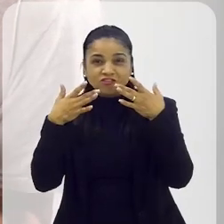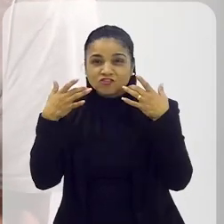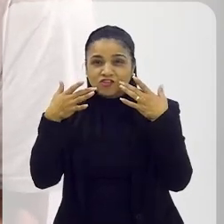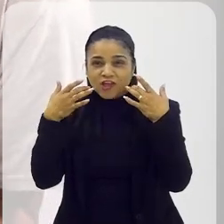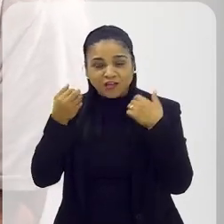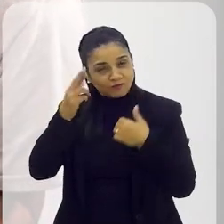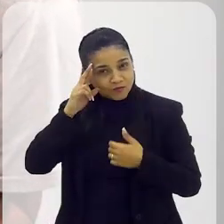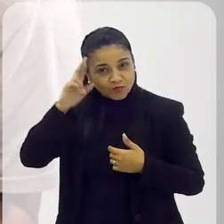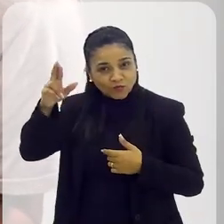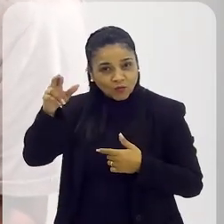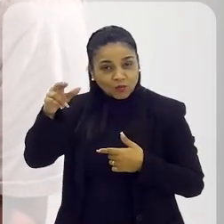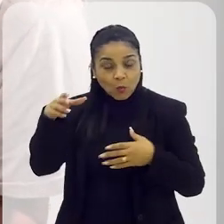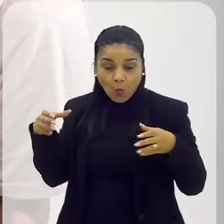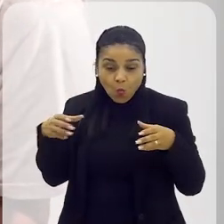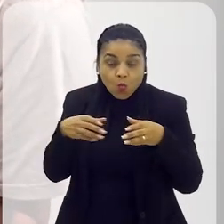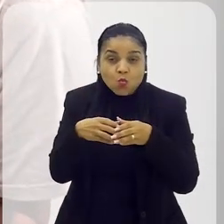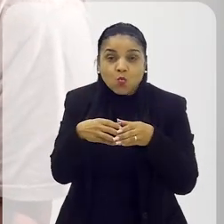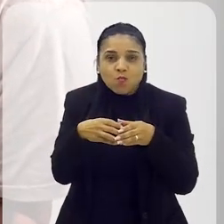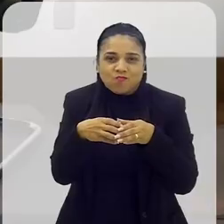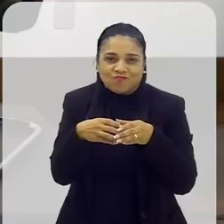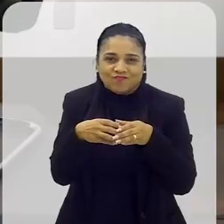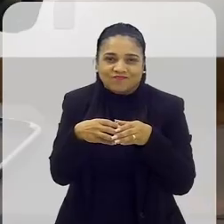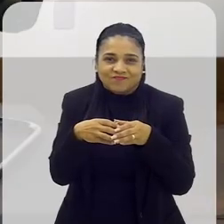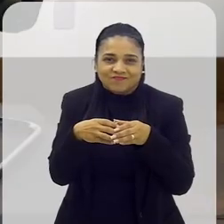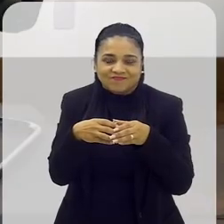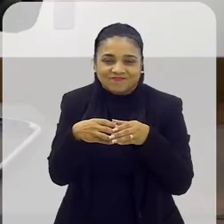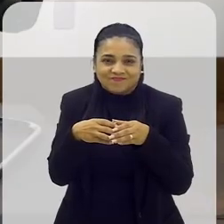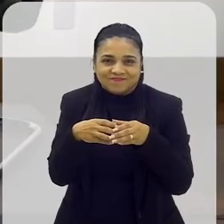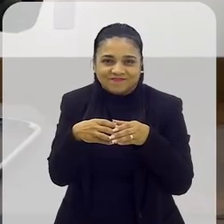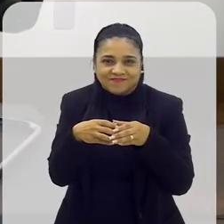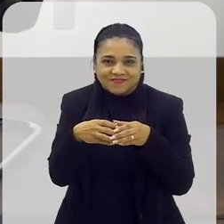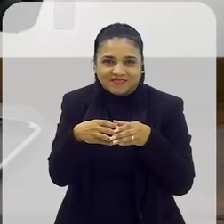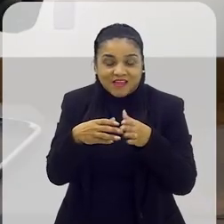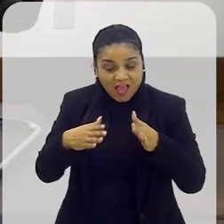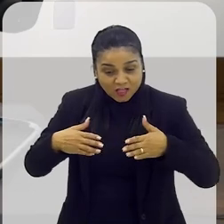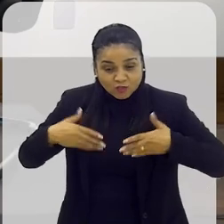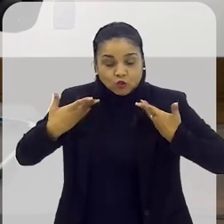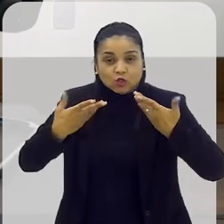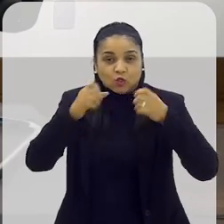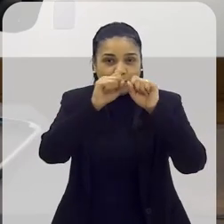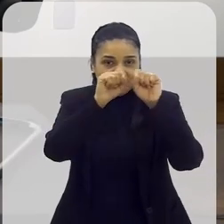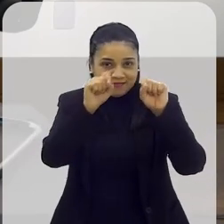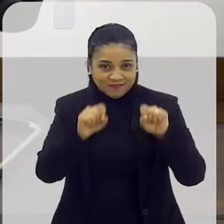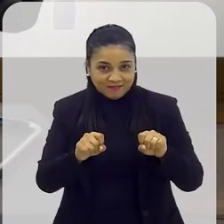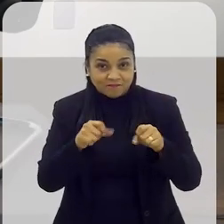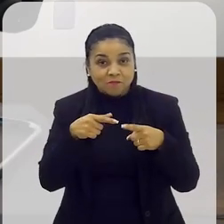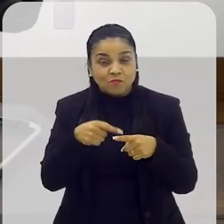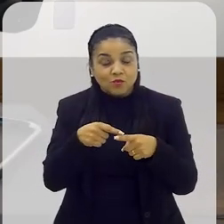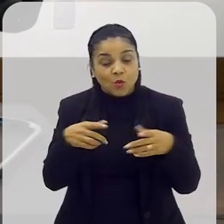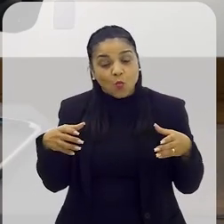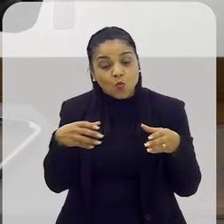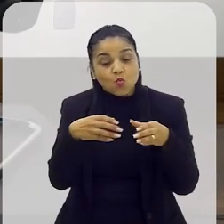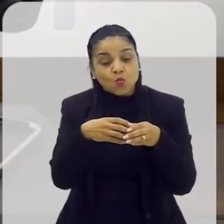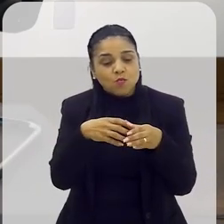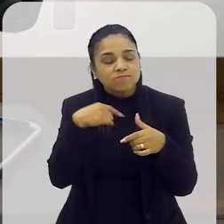teatro, o dono pode ser o elenco. Isso é assustador para o sistema, porque aí o elenco define